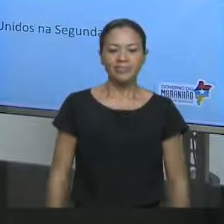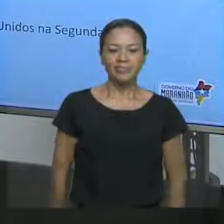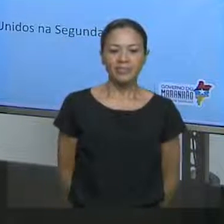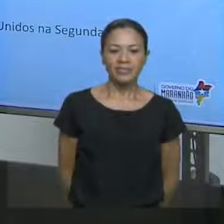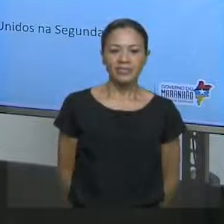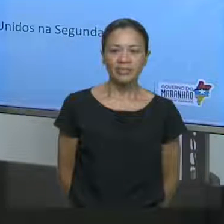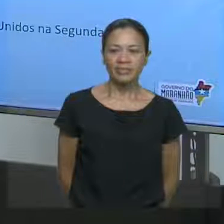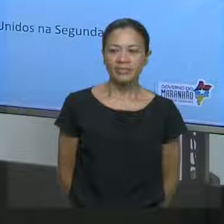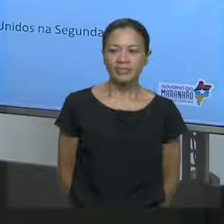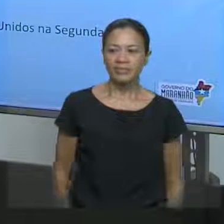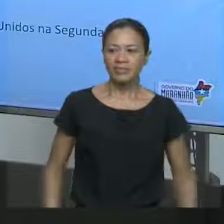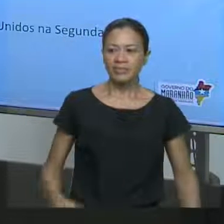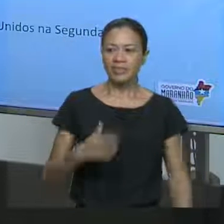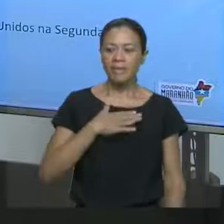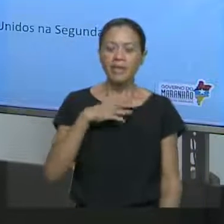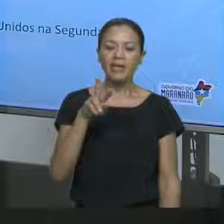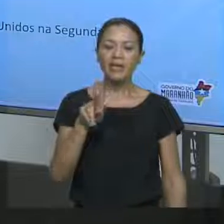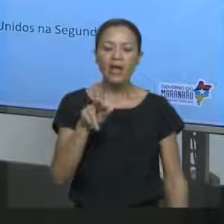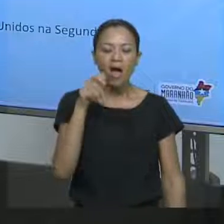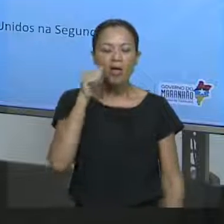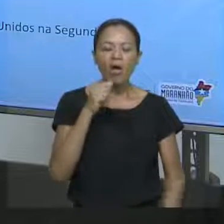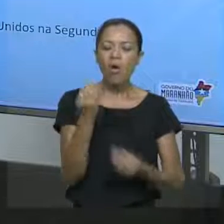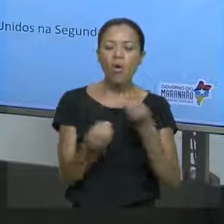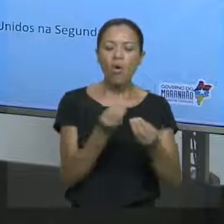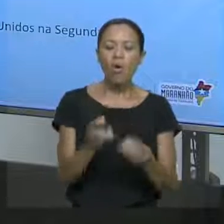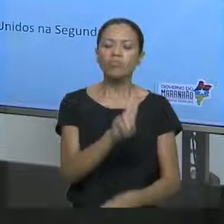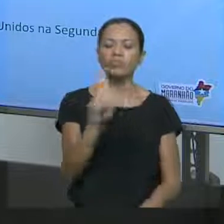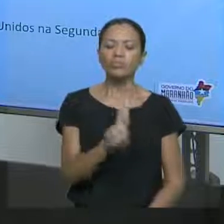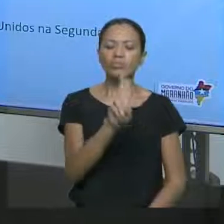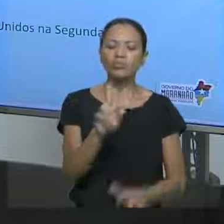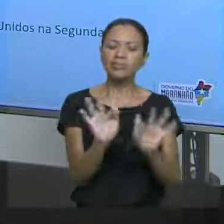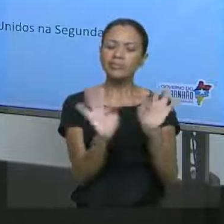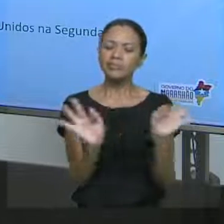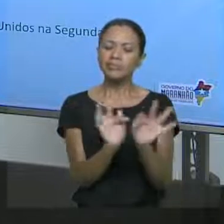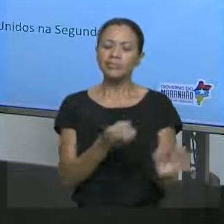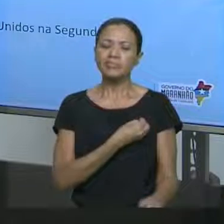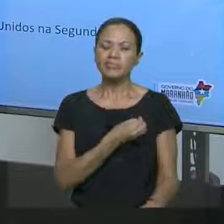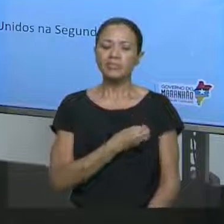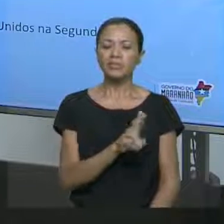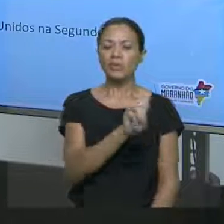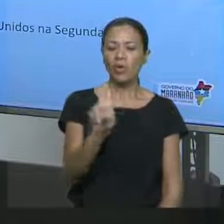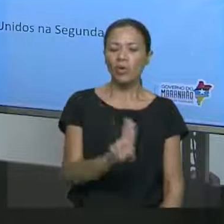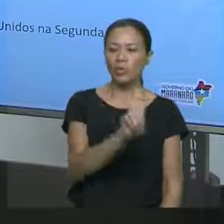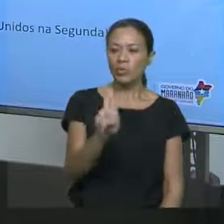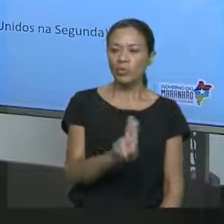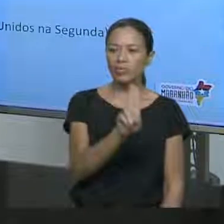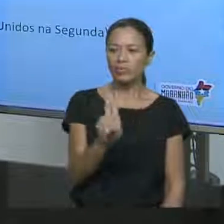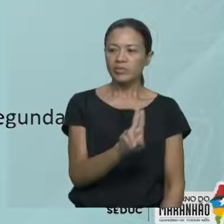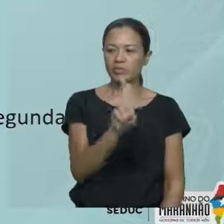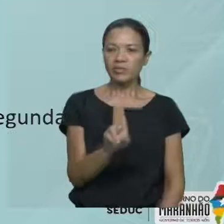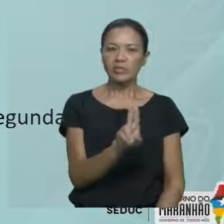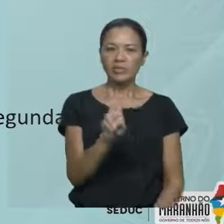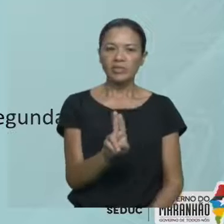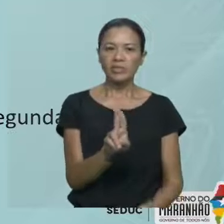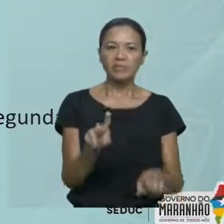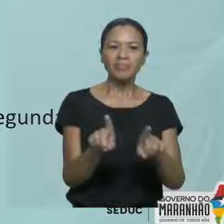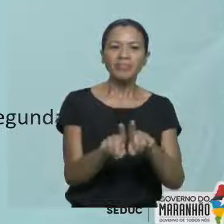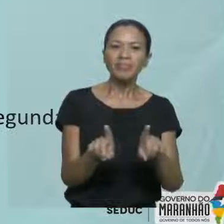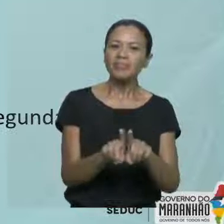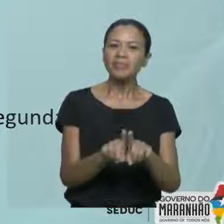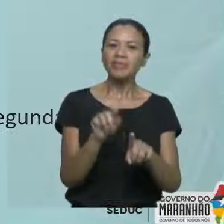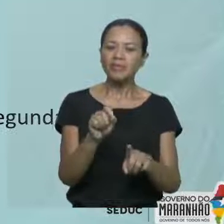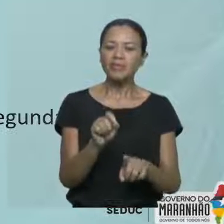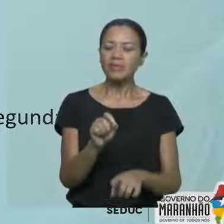que nós usamos o simple present? Nós usamos para habits, general facts or truths,